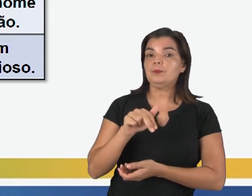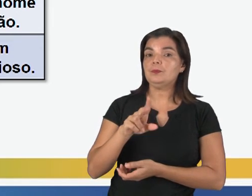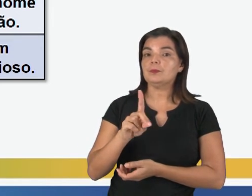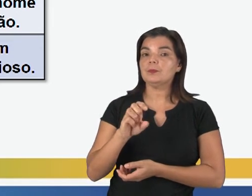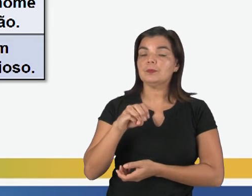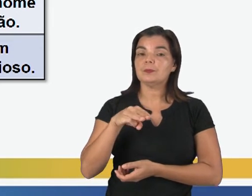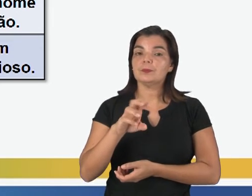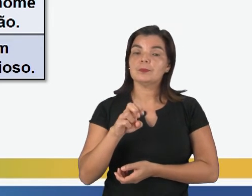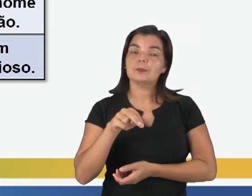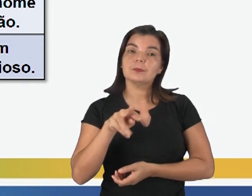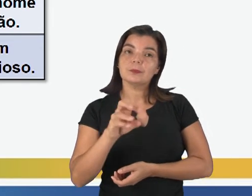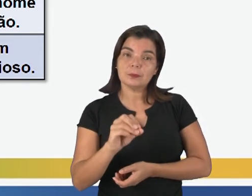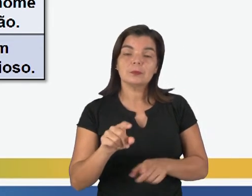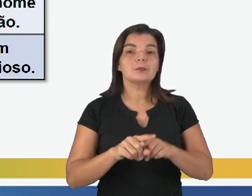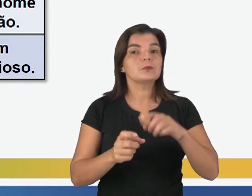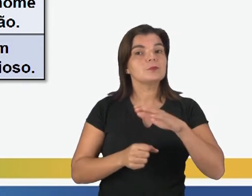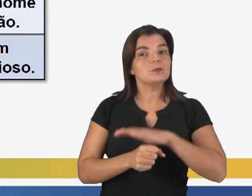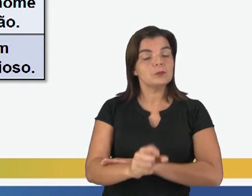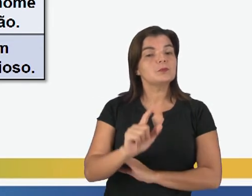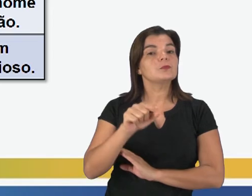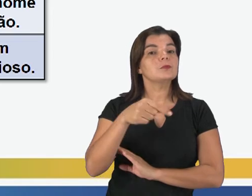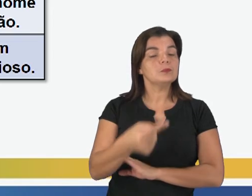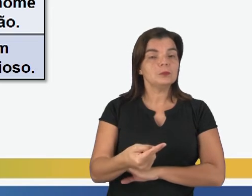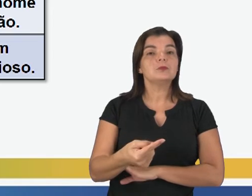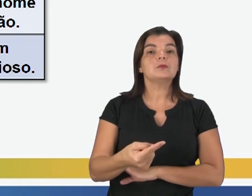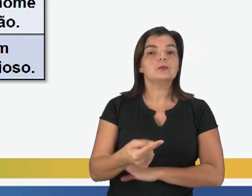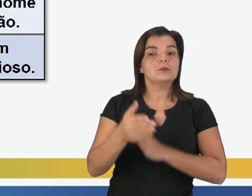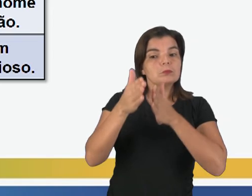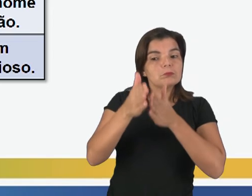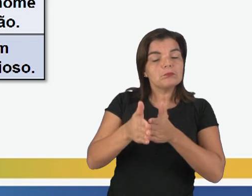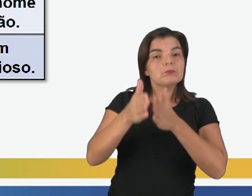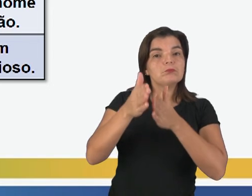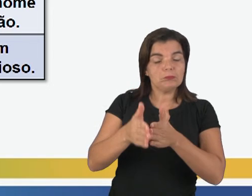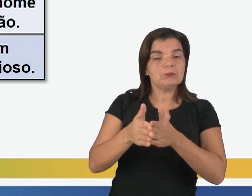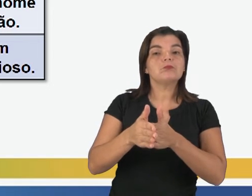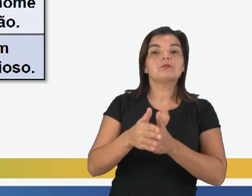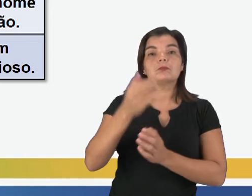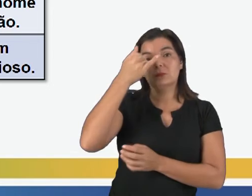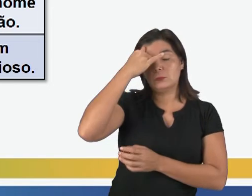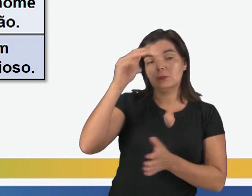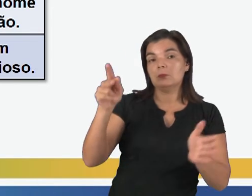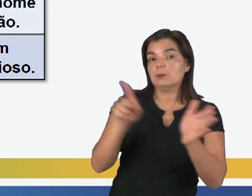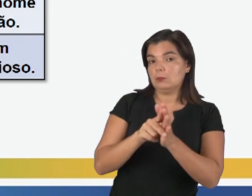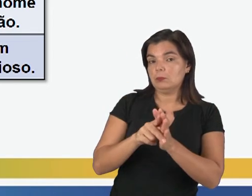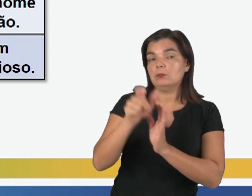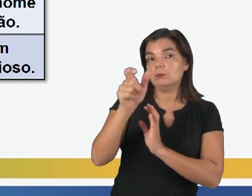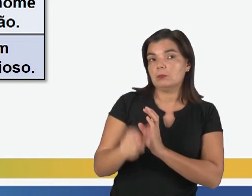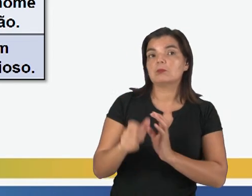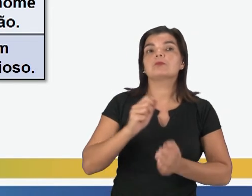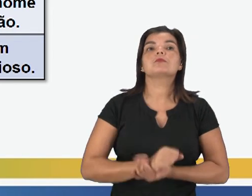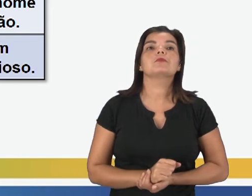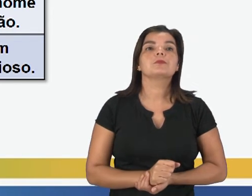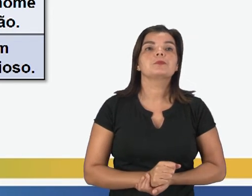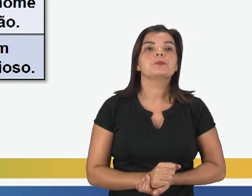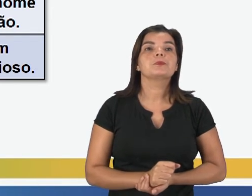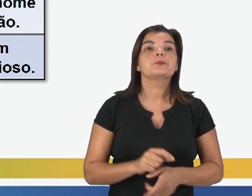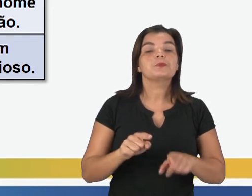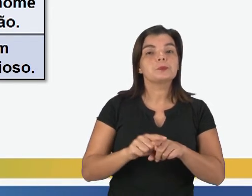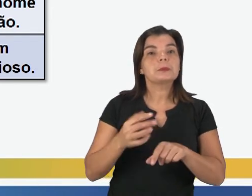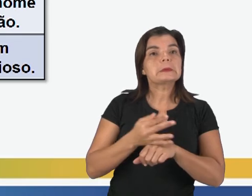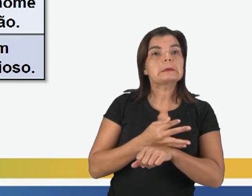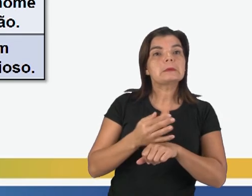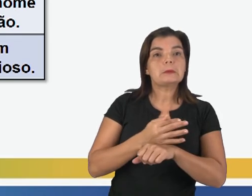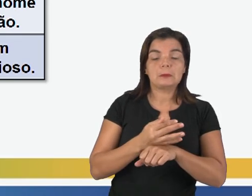Fundamentalismo é quando uma religião quer forçar os outros para seguir a ideia que é específica dela. Tolerância